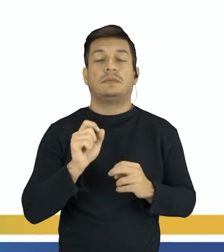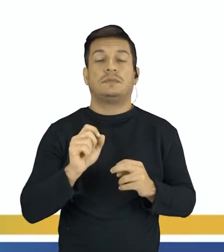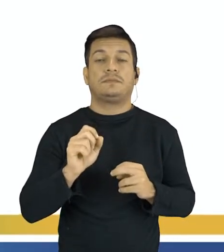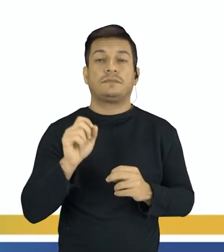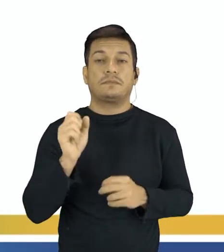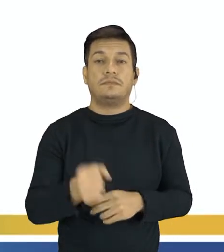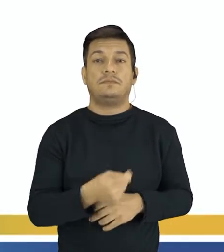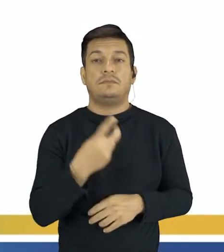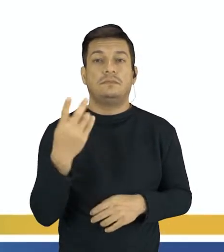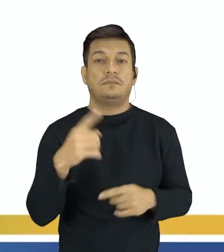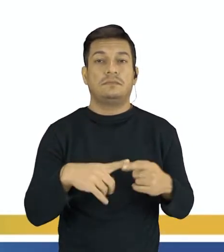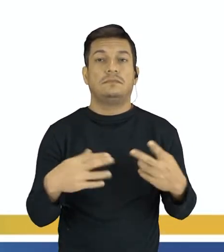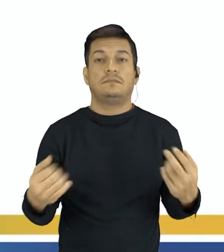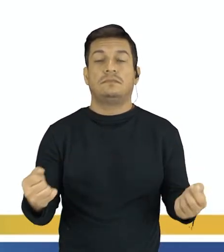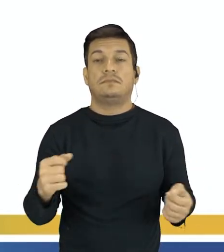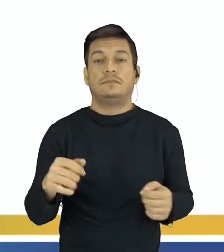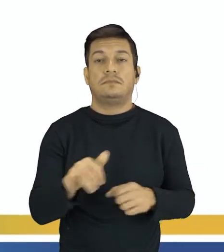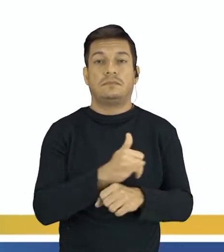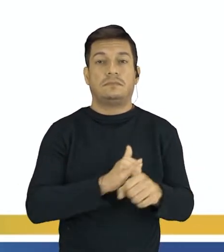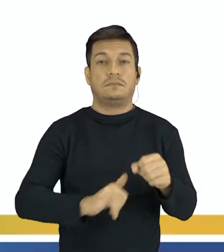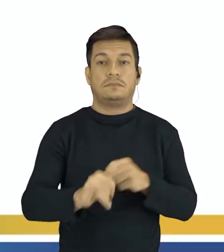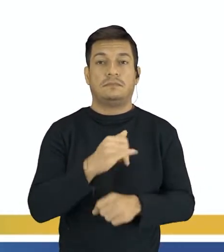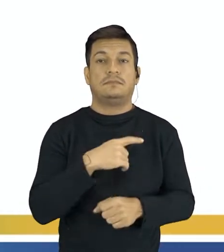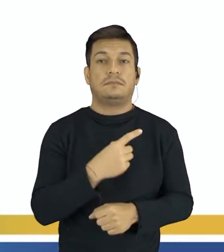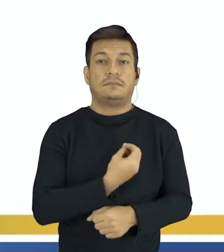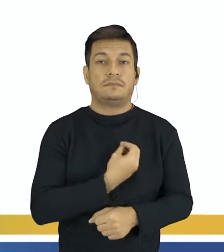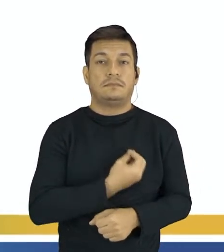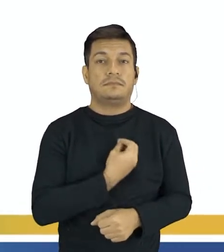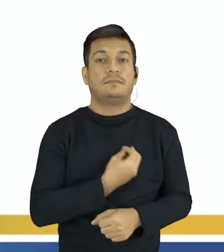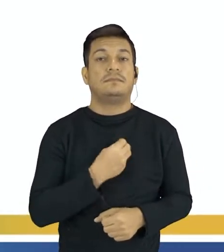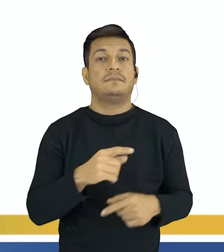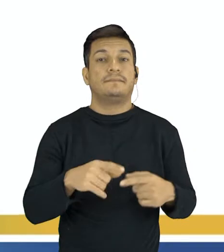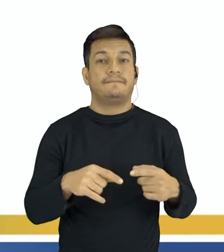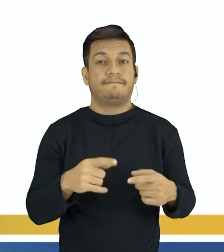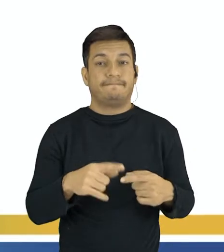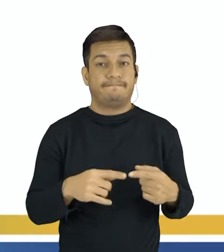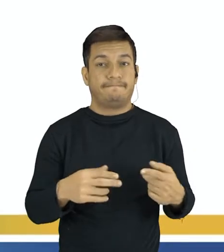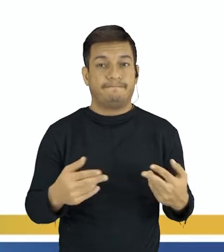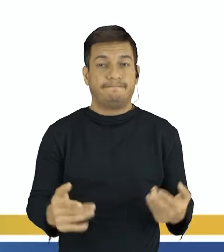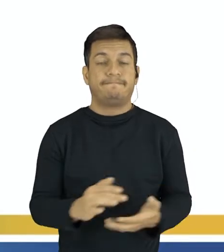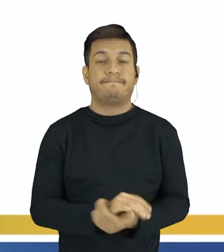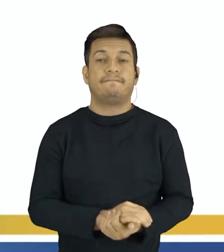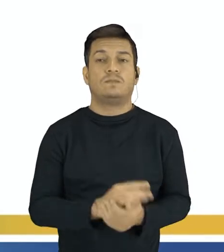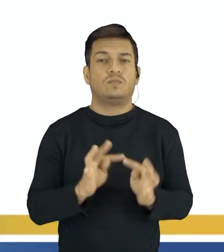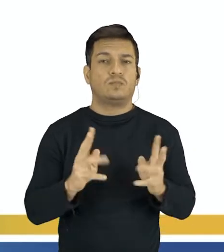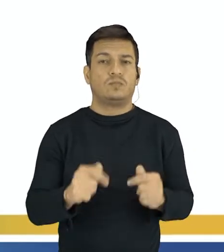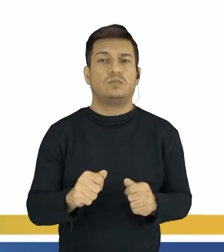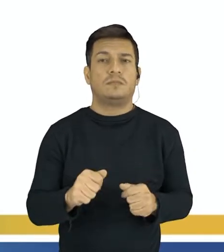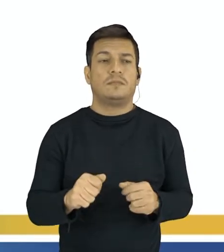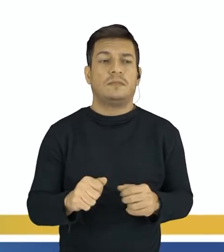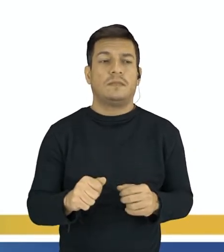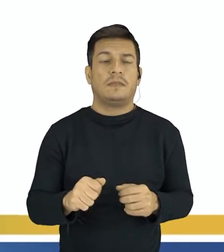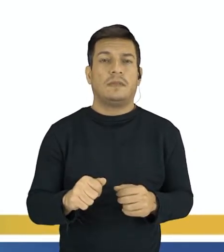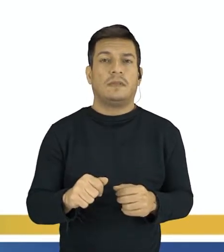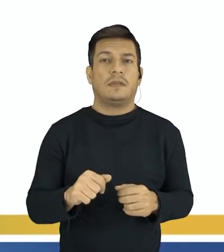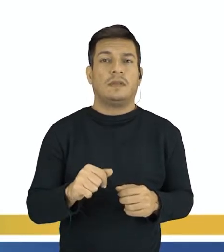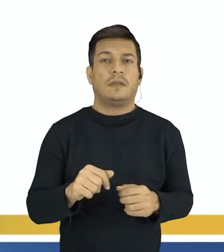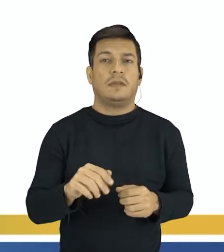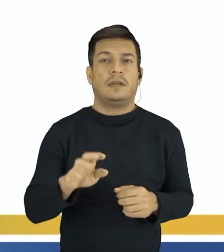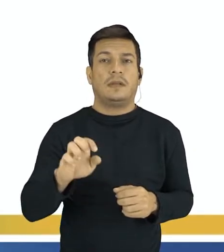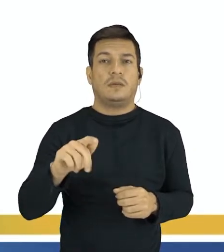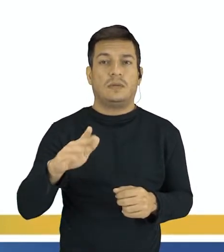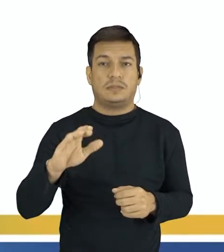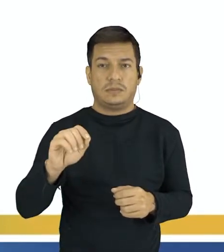quantos produtos, quantos átomos estão presentes ali no produto. Então, todas as reações, as equações